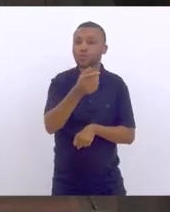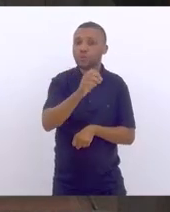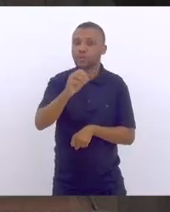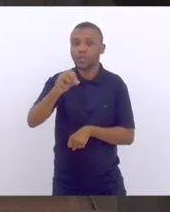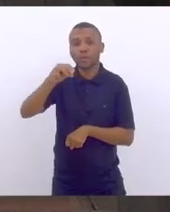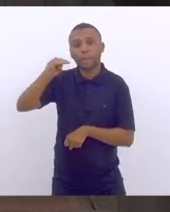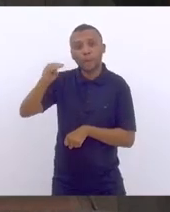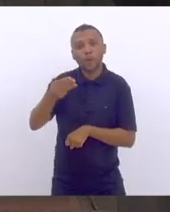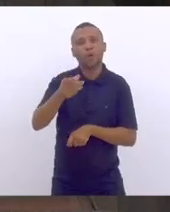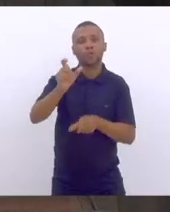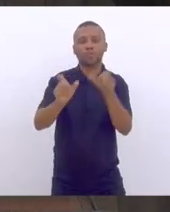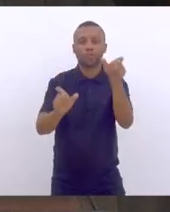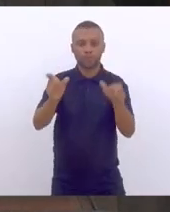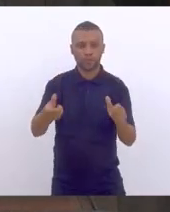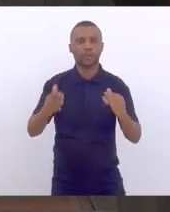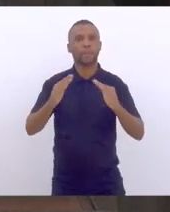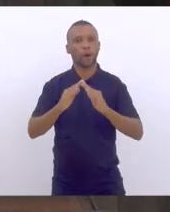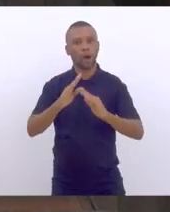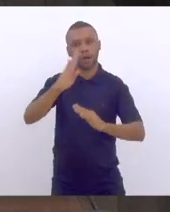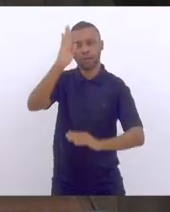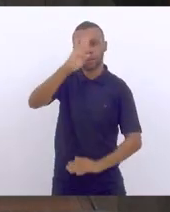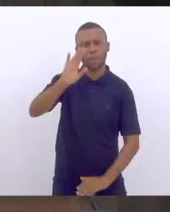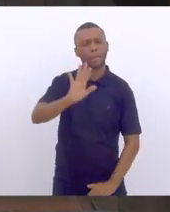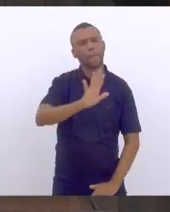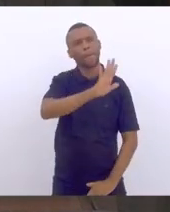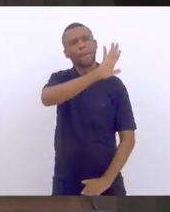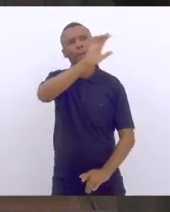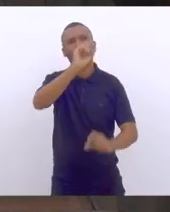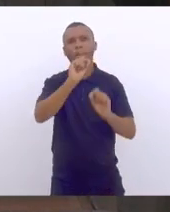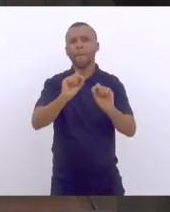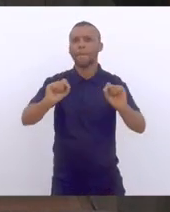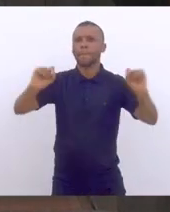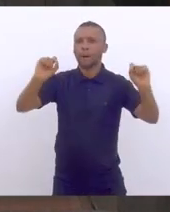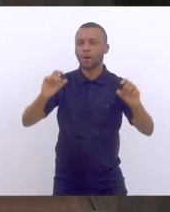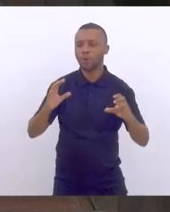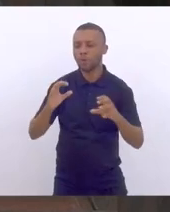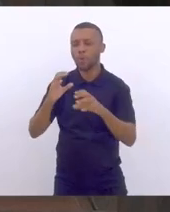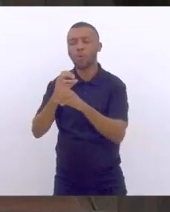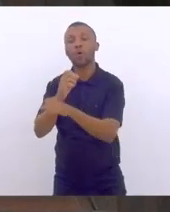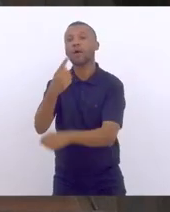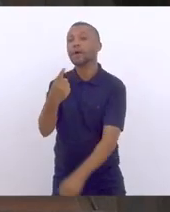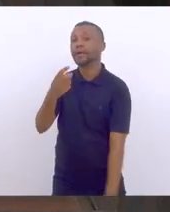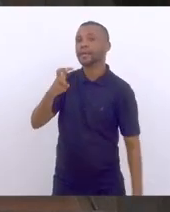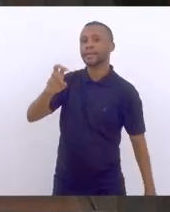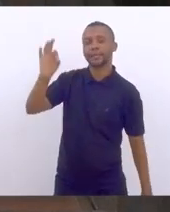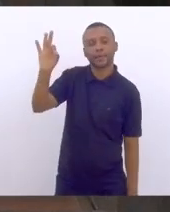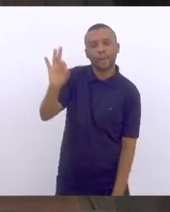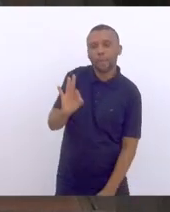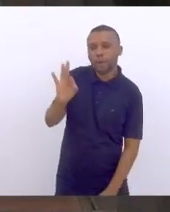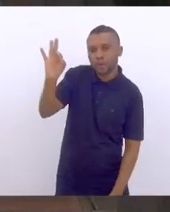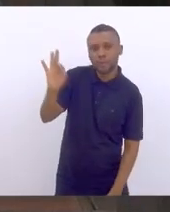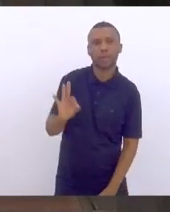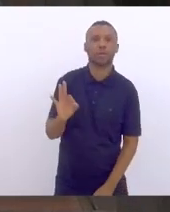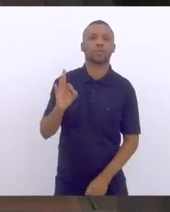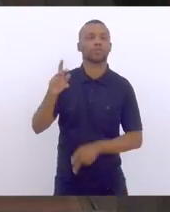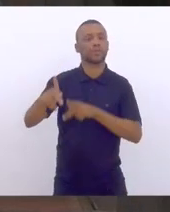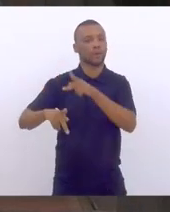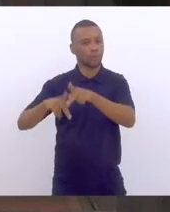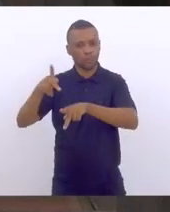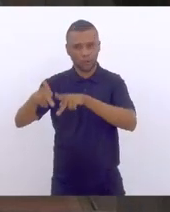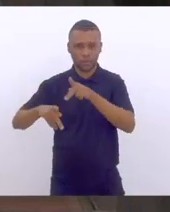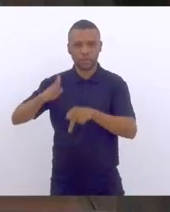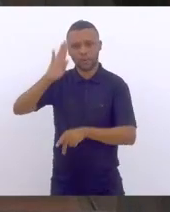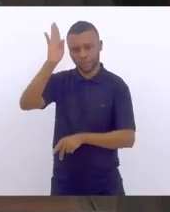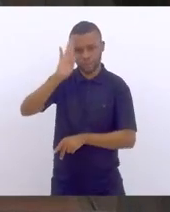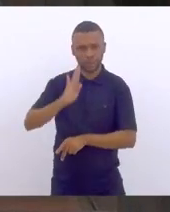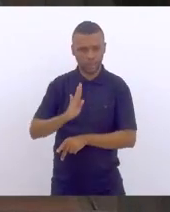praticamente quase 15% da nossa população.